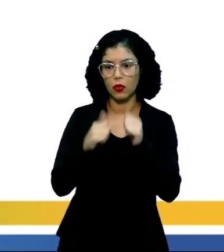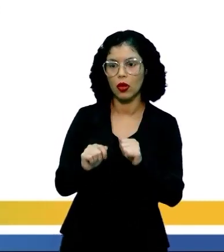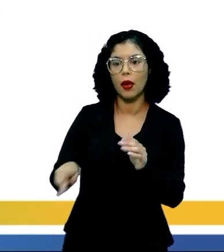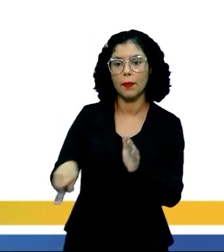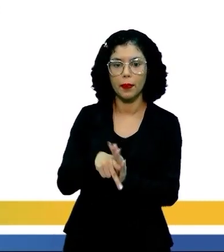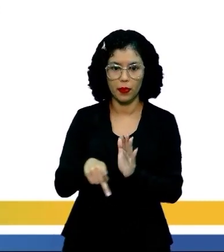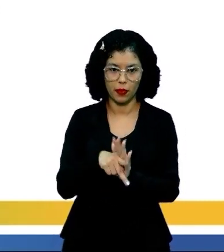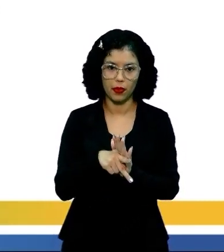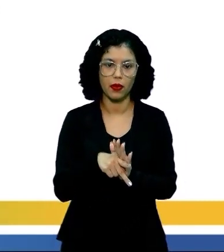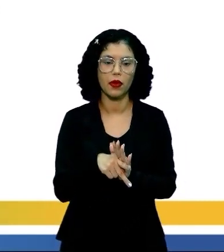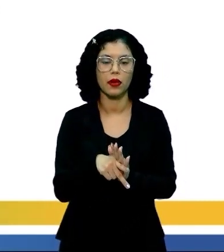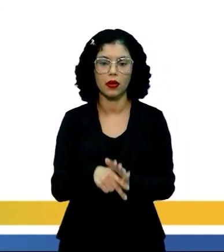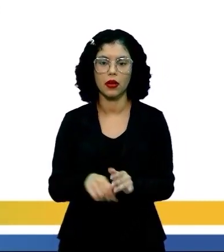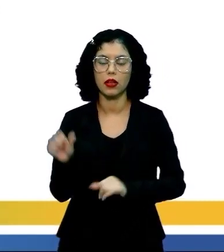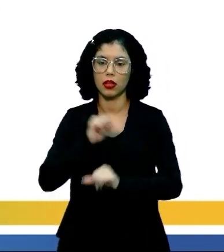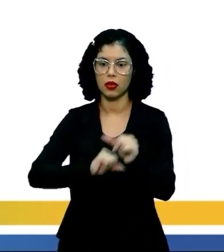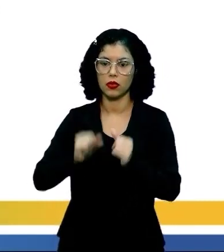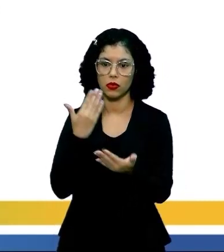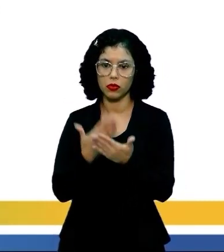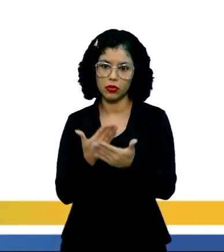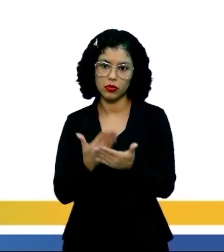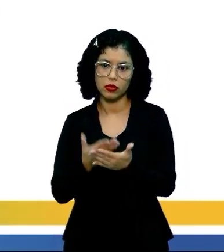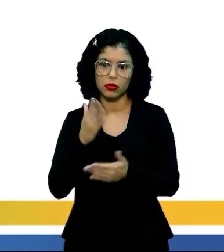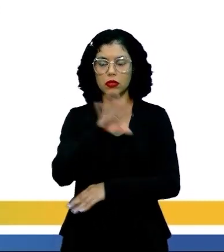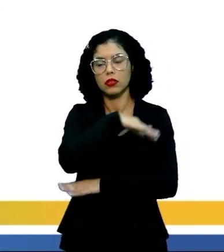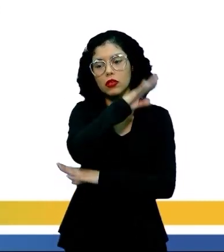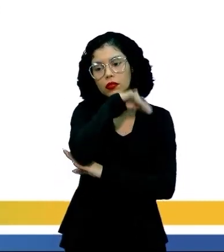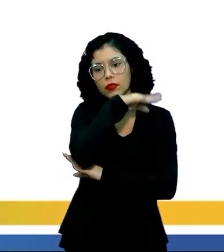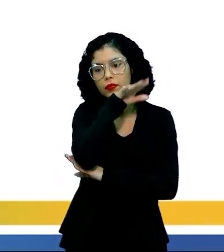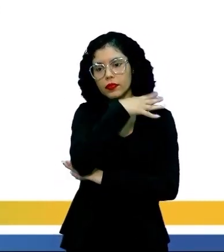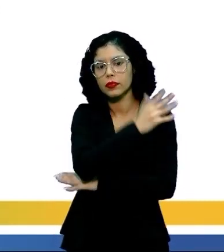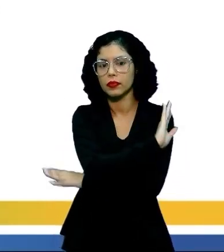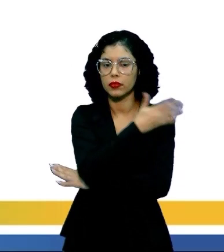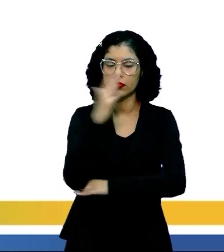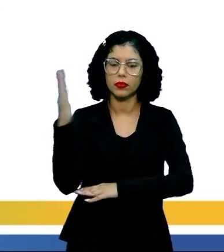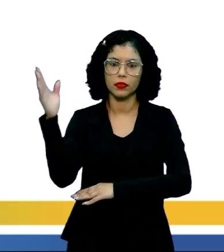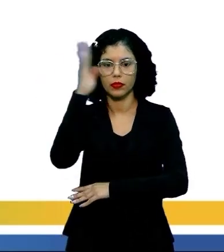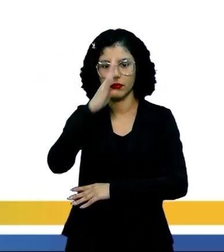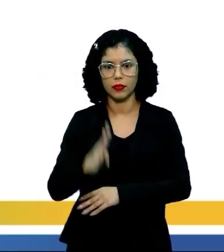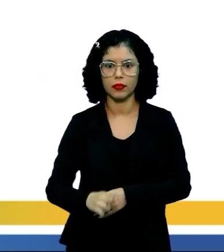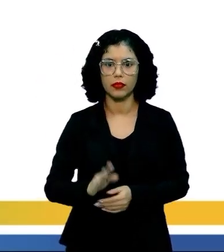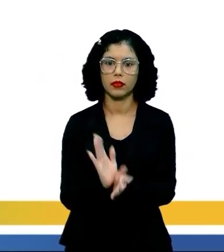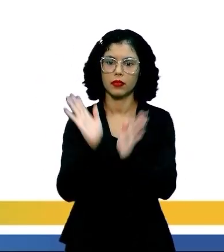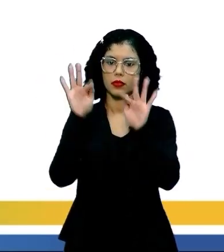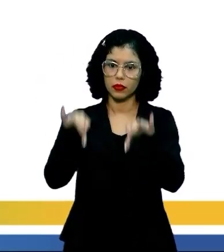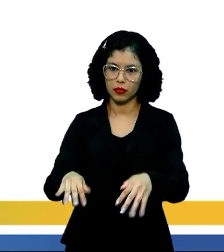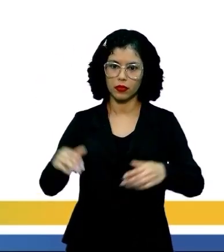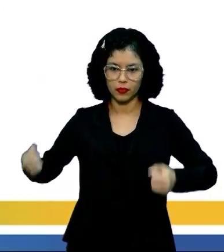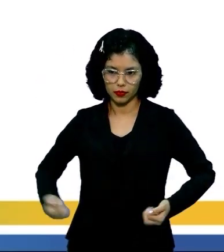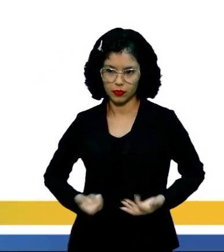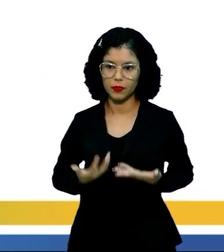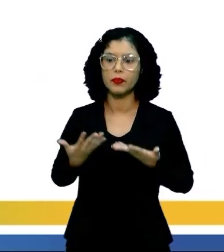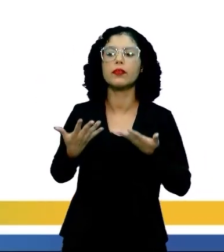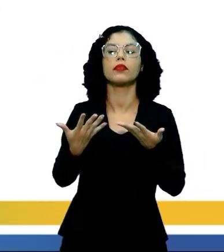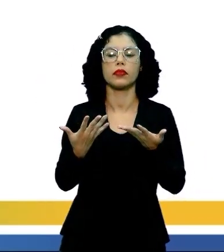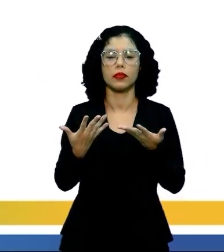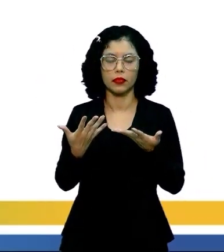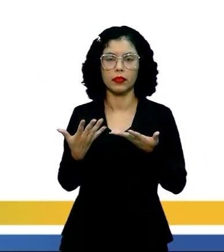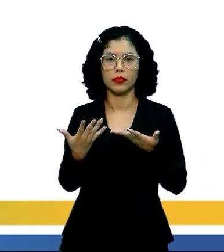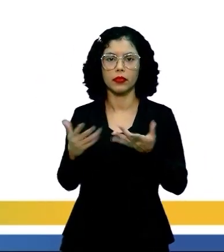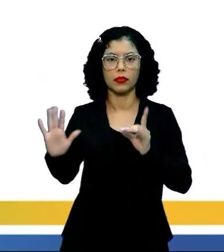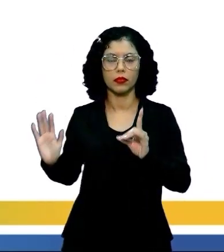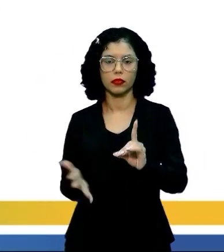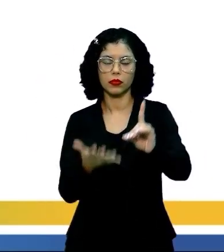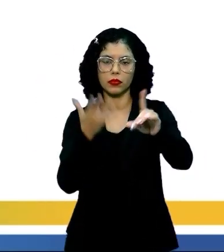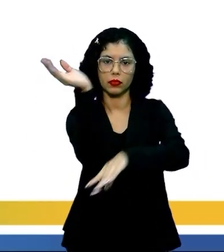língua oficial e transforma-se em um estudioso da fauna e da flora brasileiras, a fim de emancipar